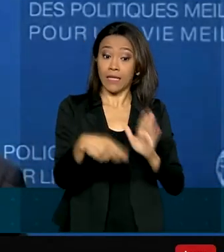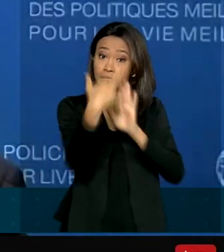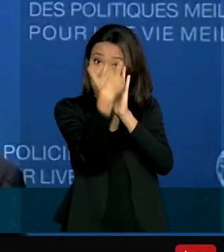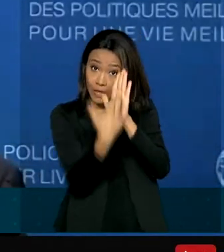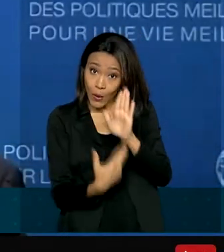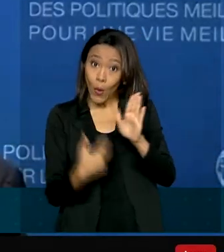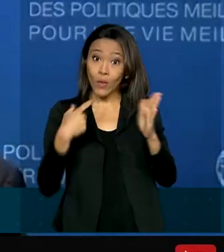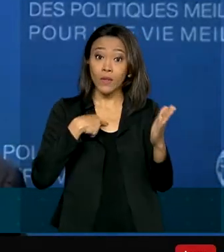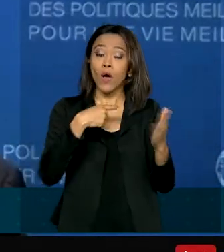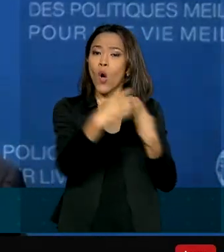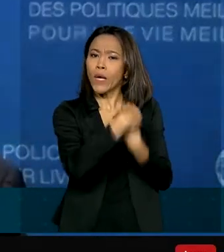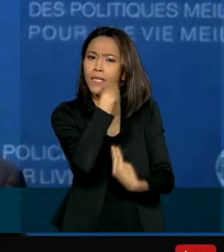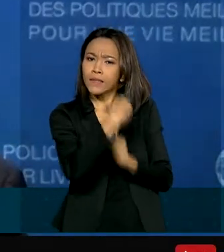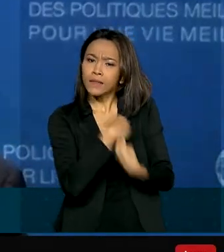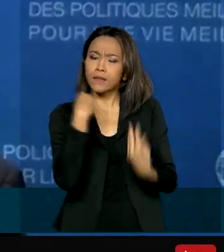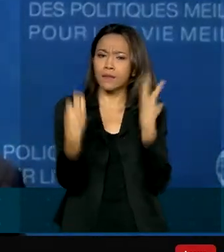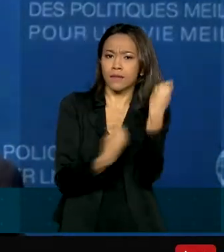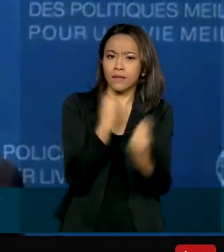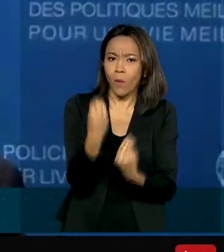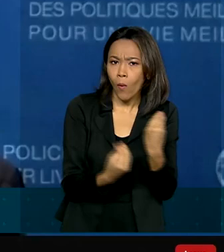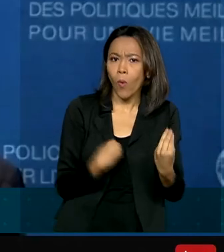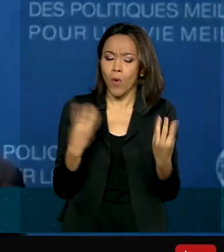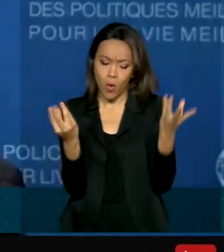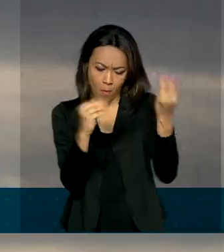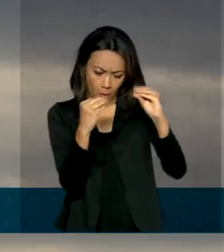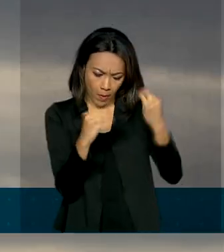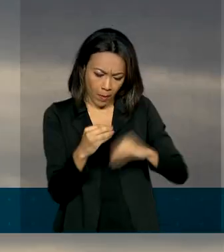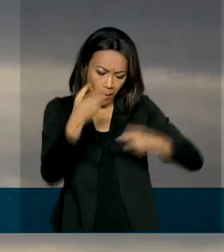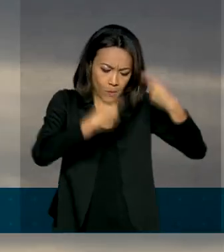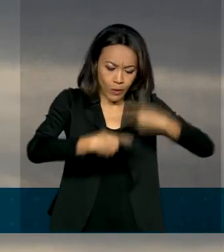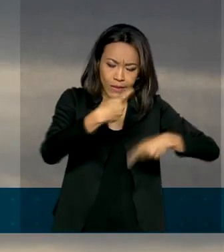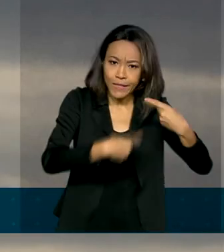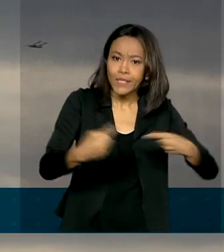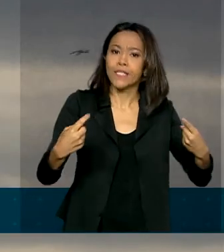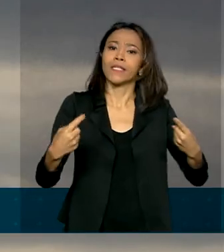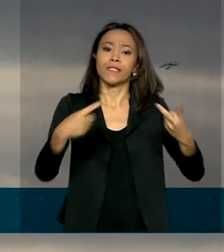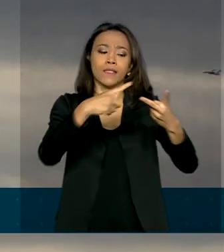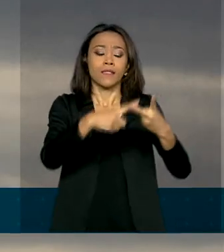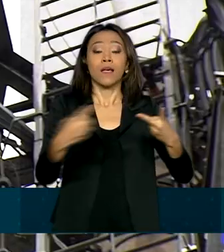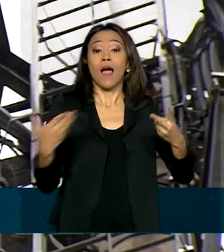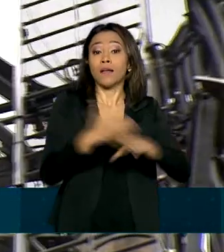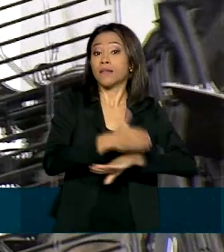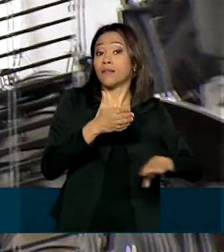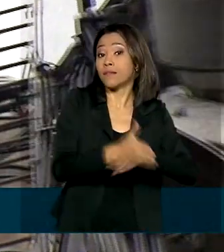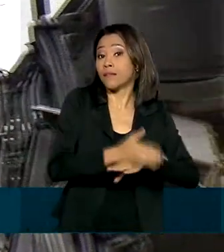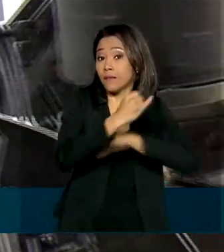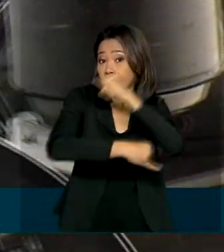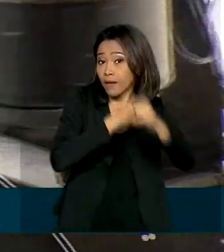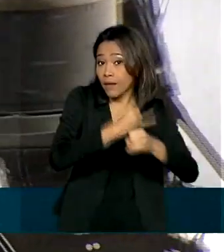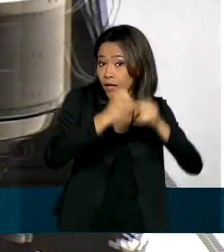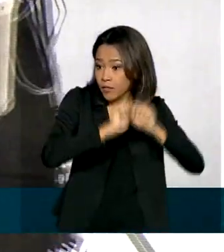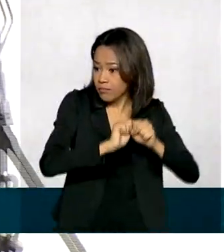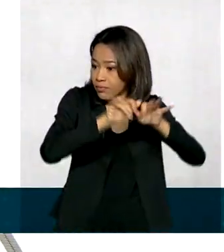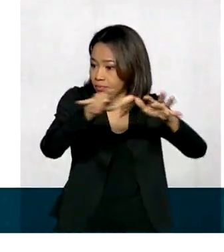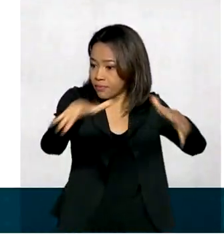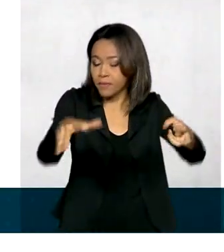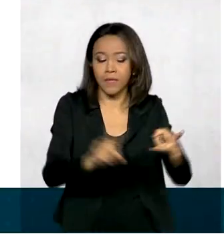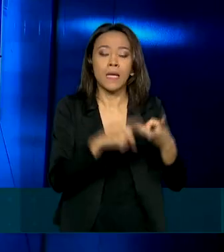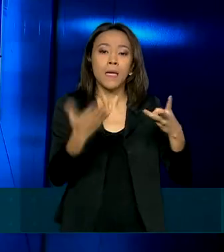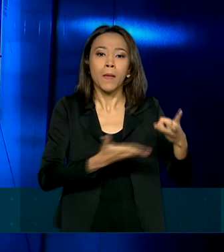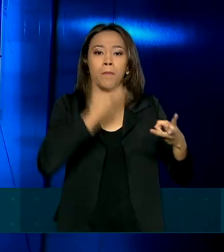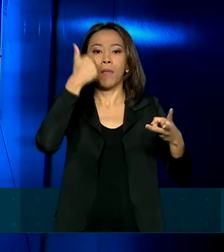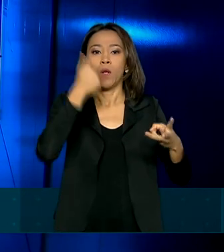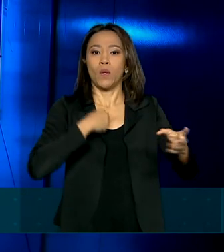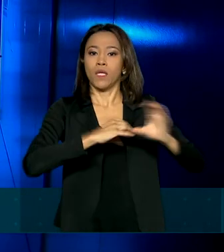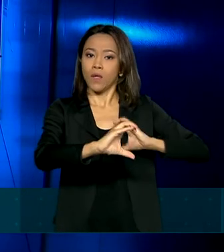práticas que vão desde a integração de políticas públicas, ampliação do acesso à internet e melhoria da infraestrutura de